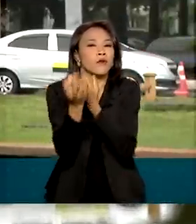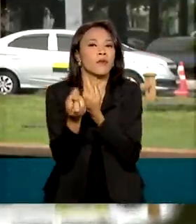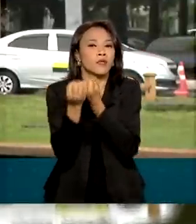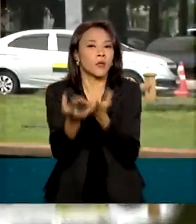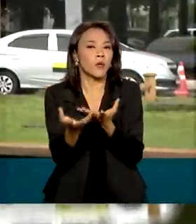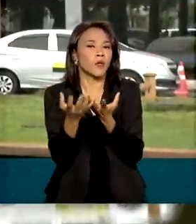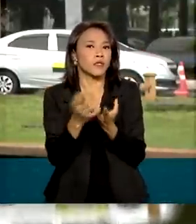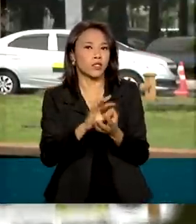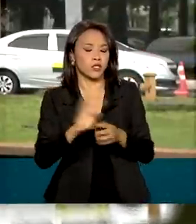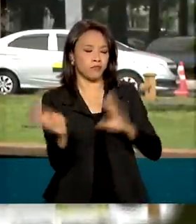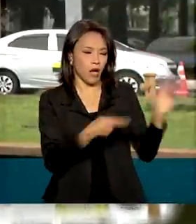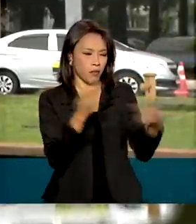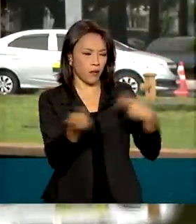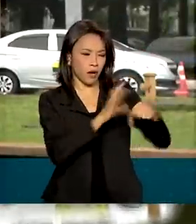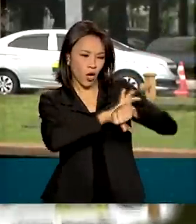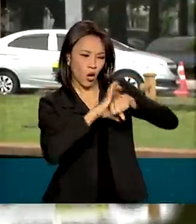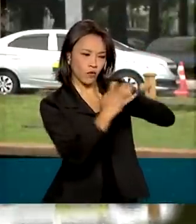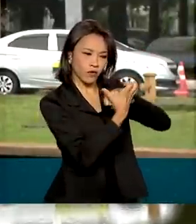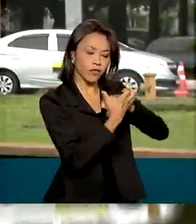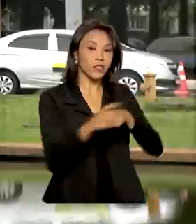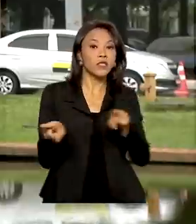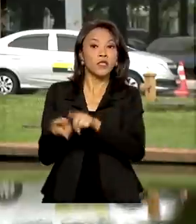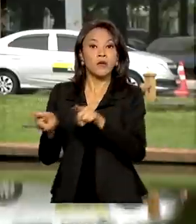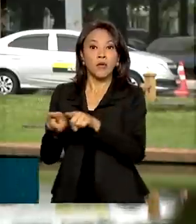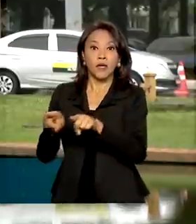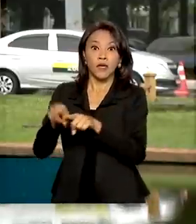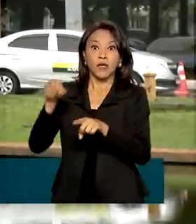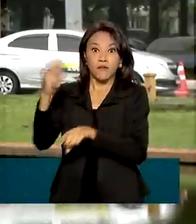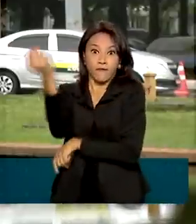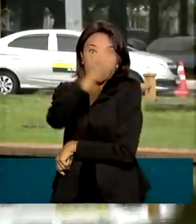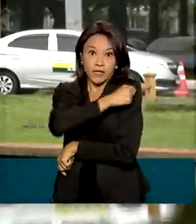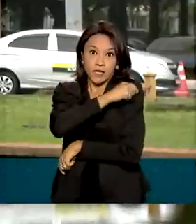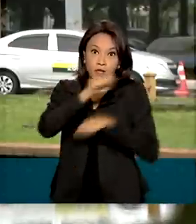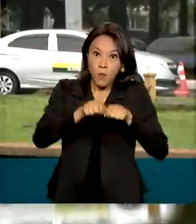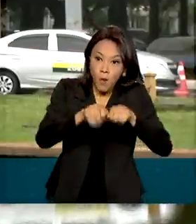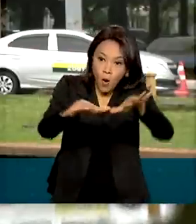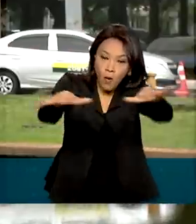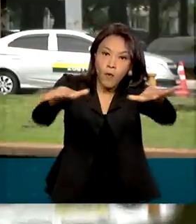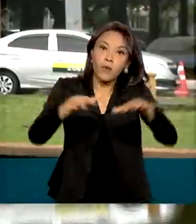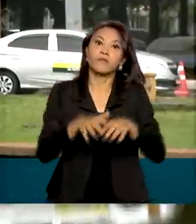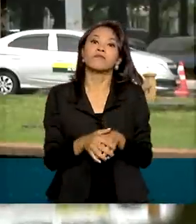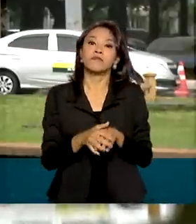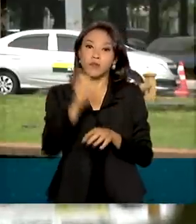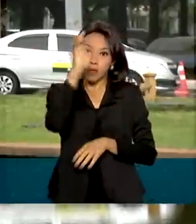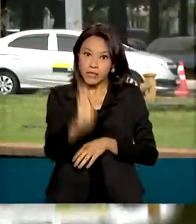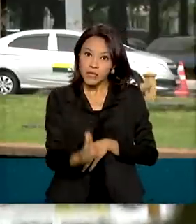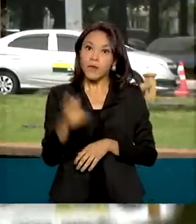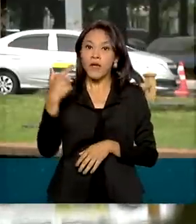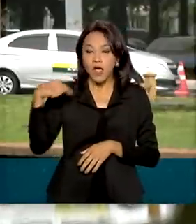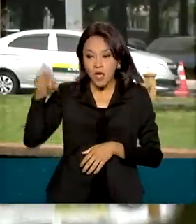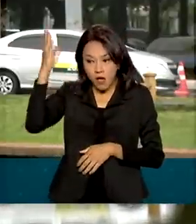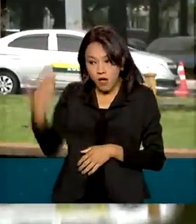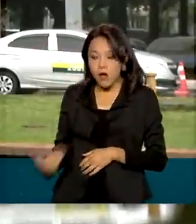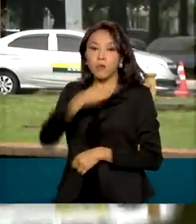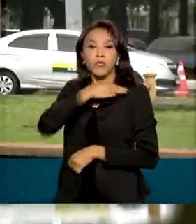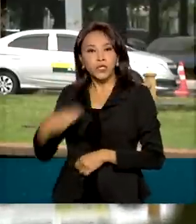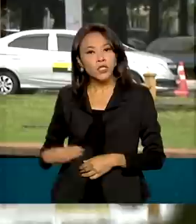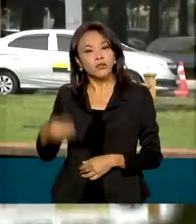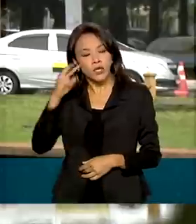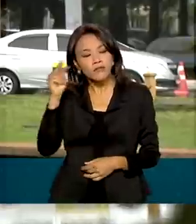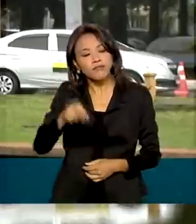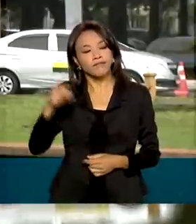casos de Covid-19 e o ritmo da vacinação no país, Queiroga afirmou que tem acompanhado diariamente.